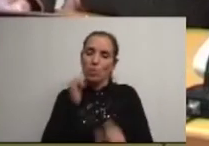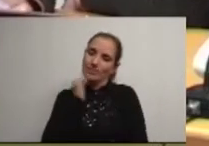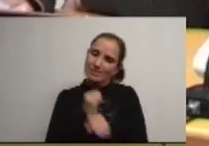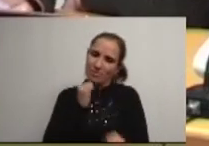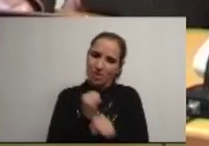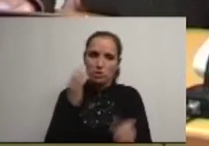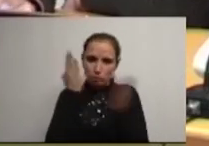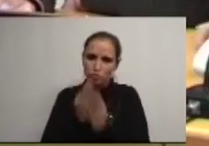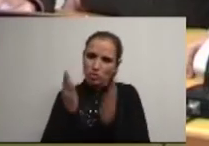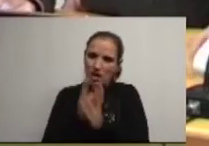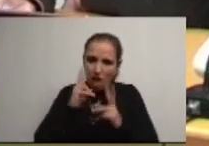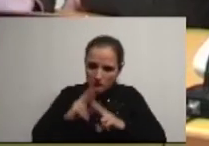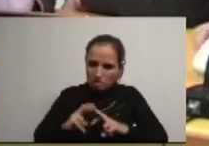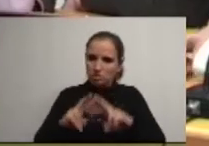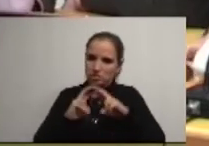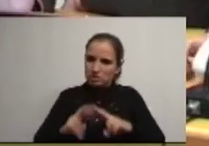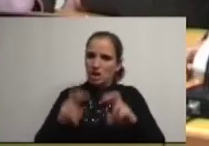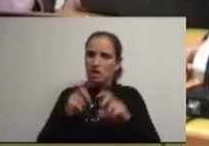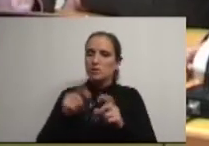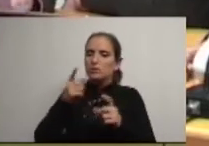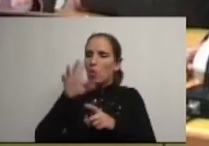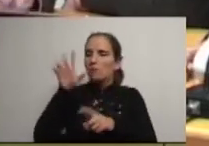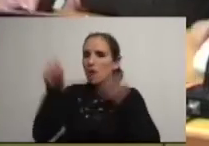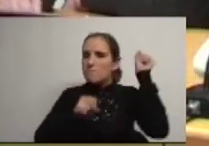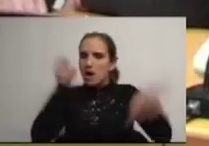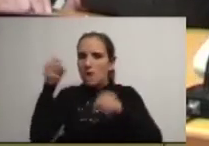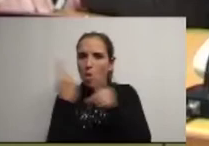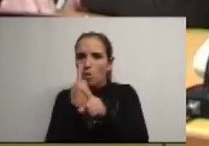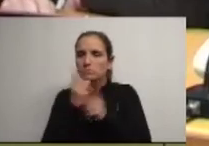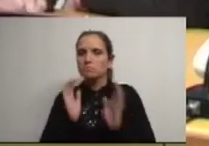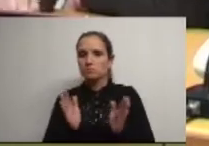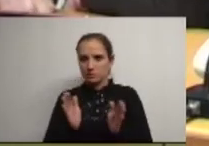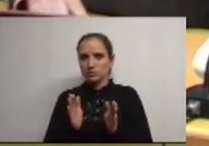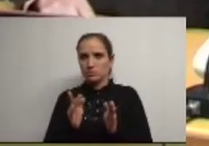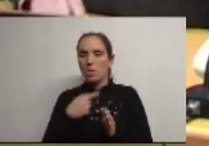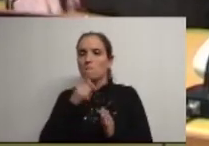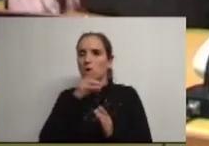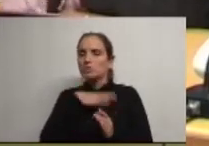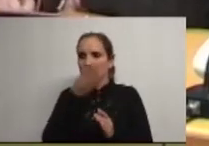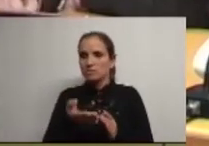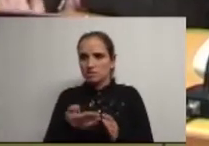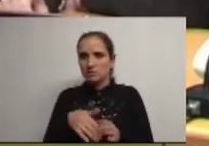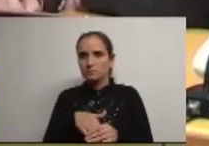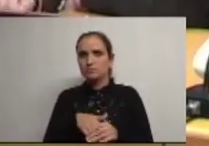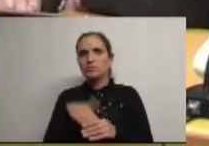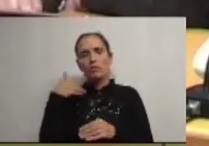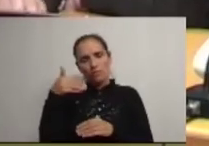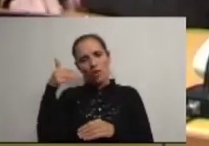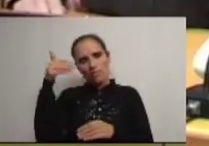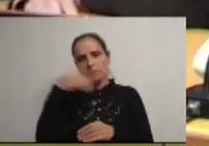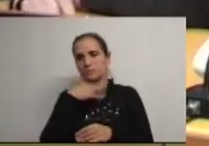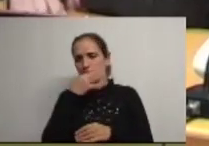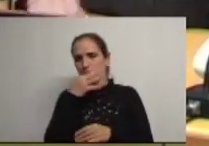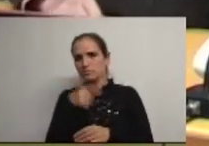estudar e analisar e ir buscar os meios necessários posso-vos dizer e irei falar isso mais tarde